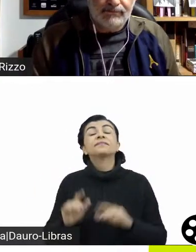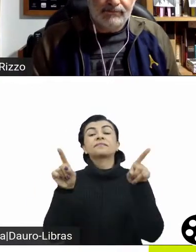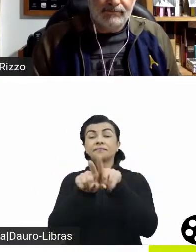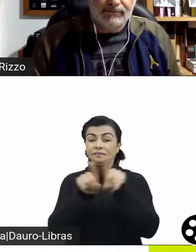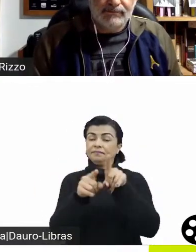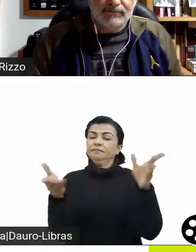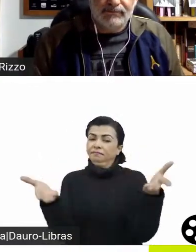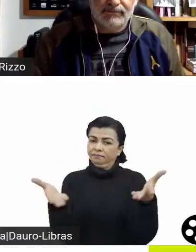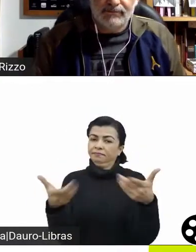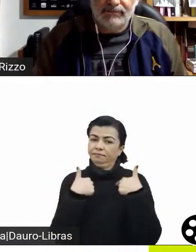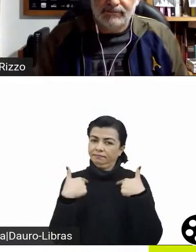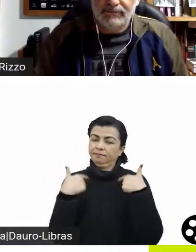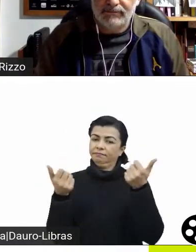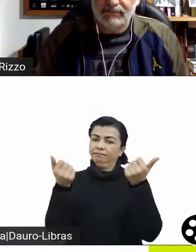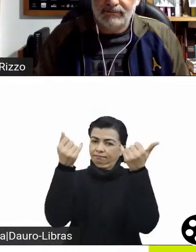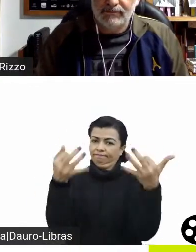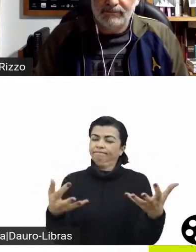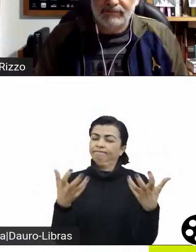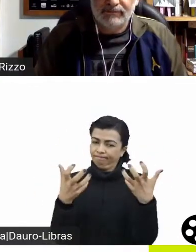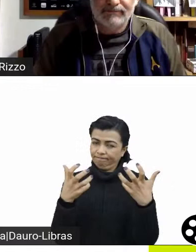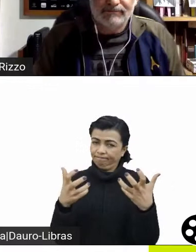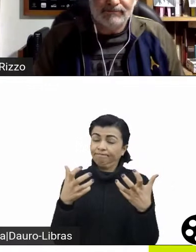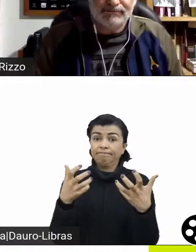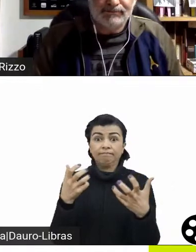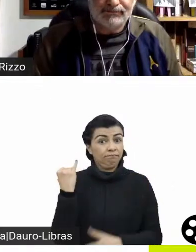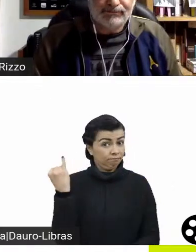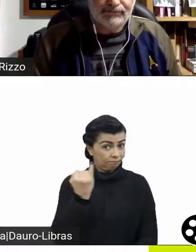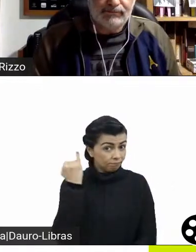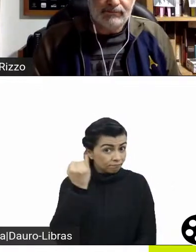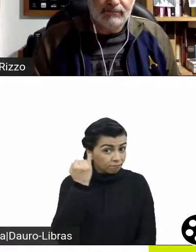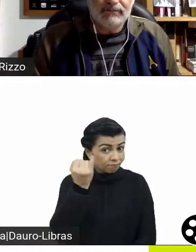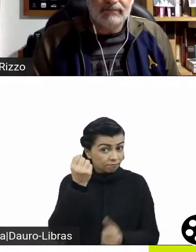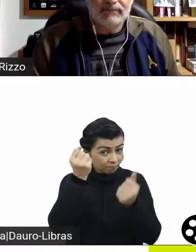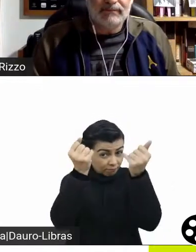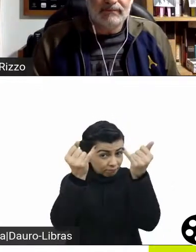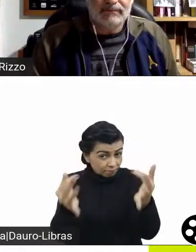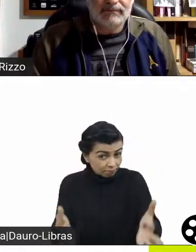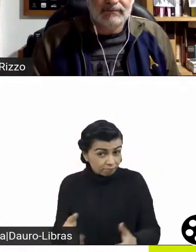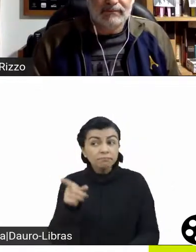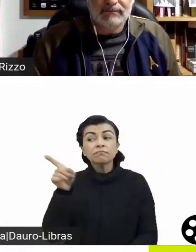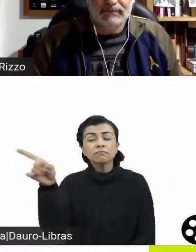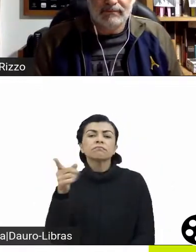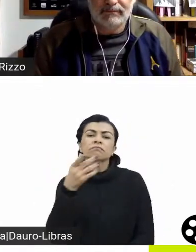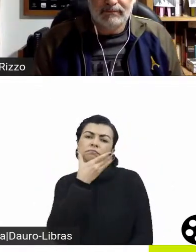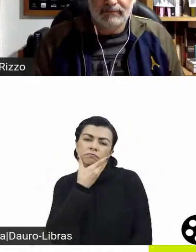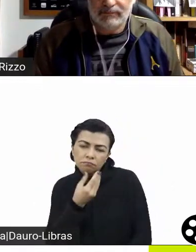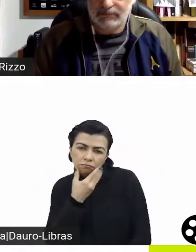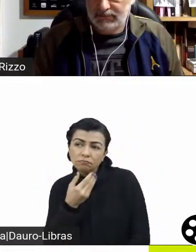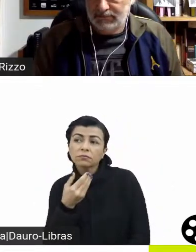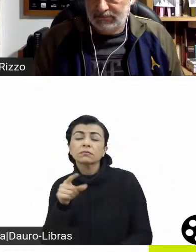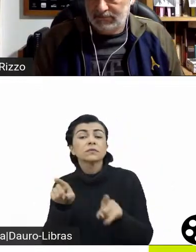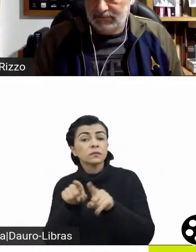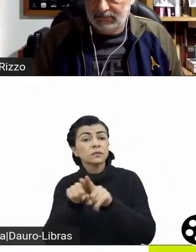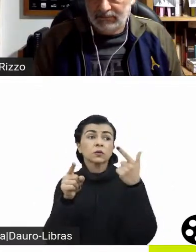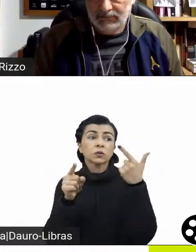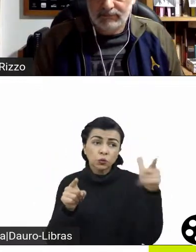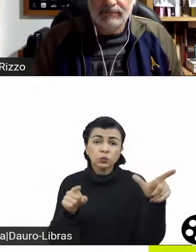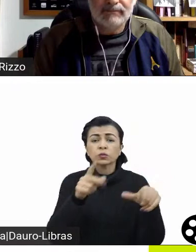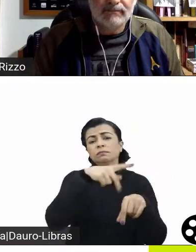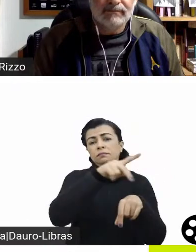é importante, que eu acho que tanto o PJ Hogan como outros cineastas australianos que vieram nesse momento